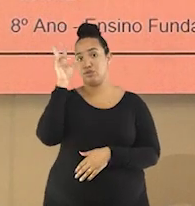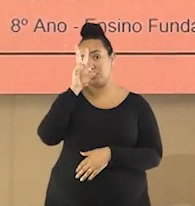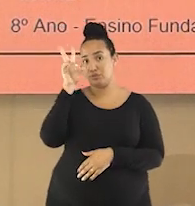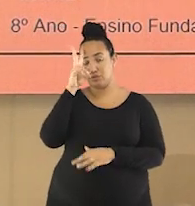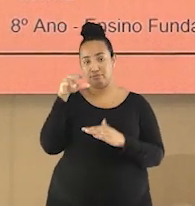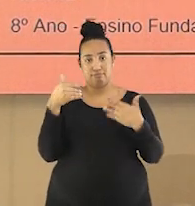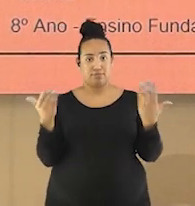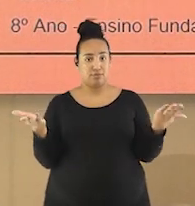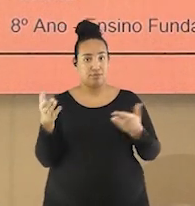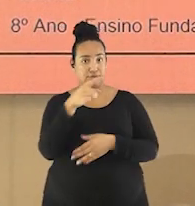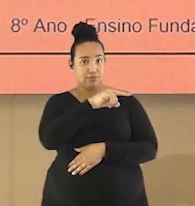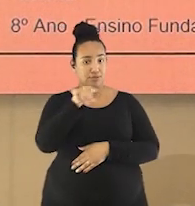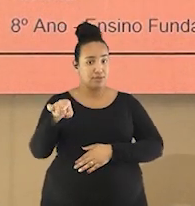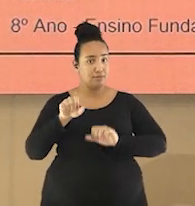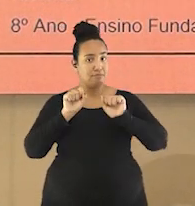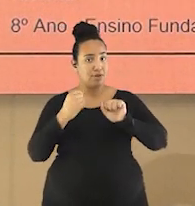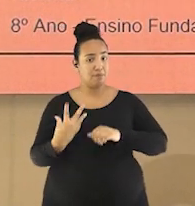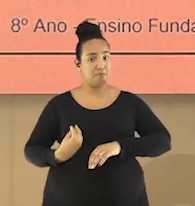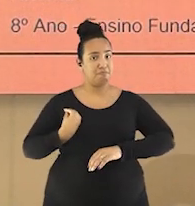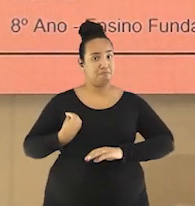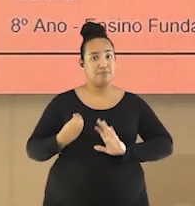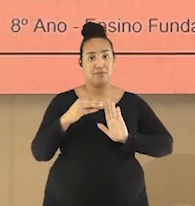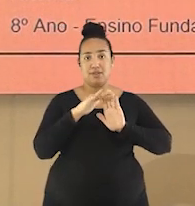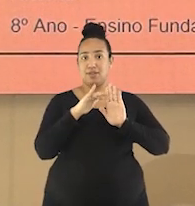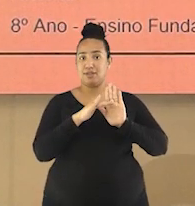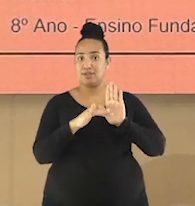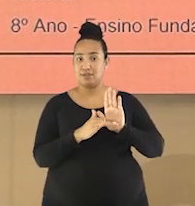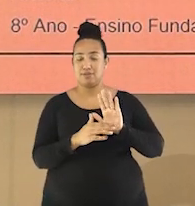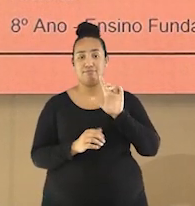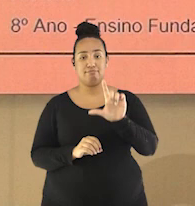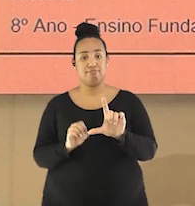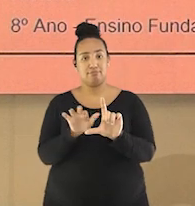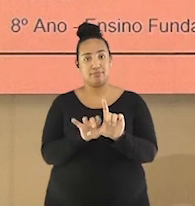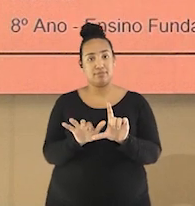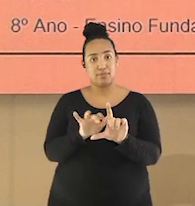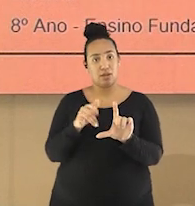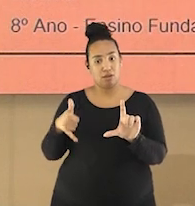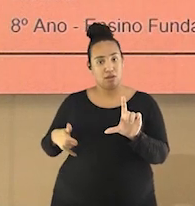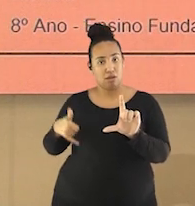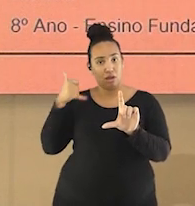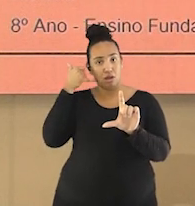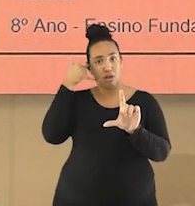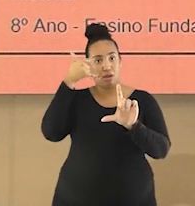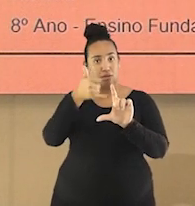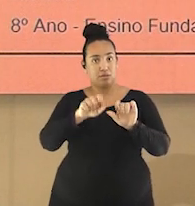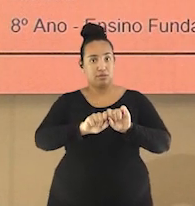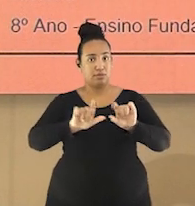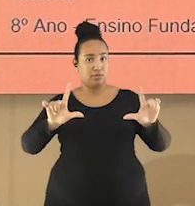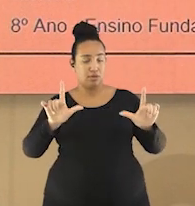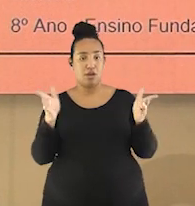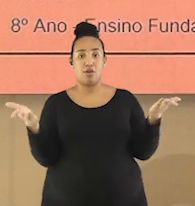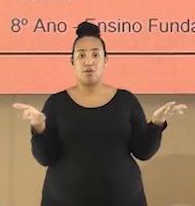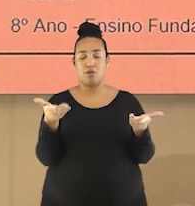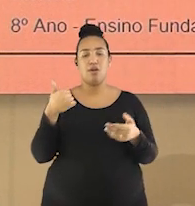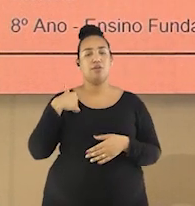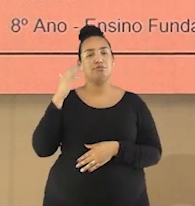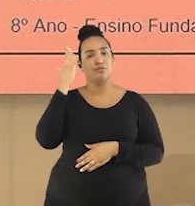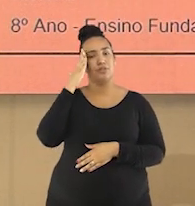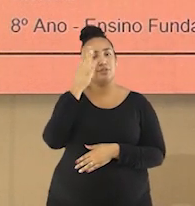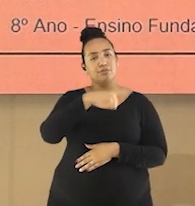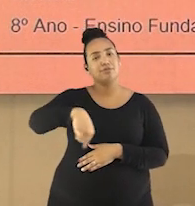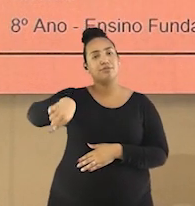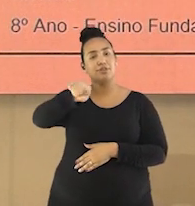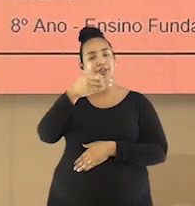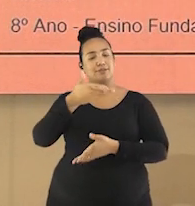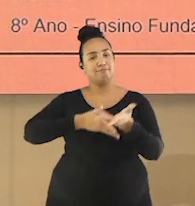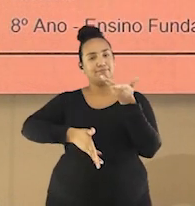aula registrando a sua presença? Aponte o celular para esse QR Code que aparece na sua TV para nós sabermos que você participou da